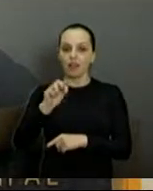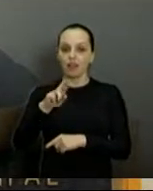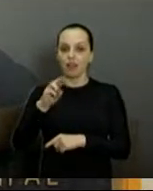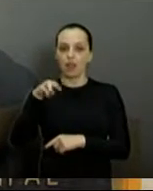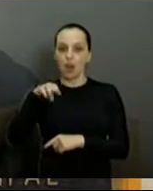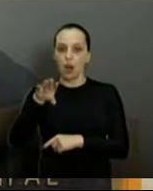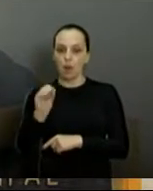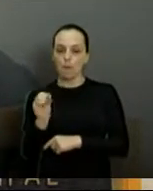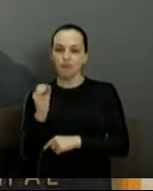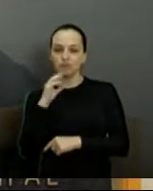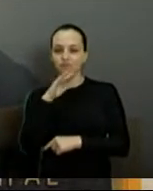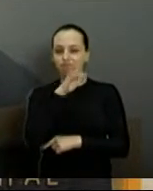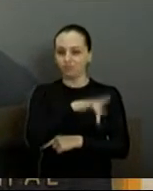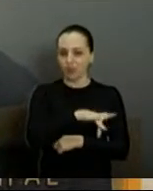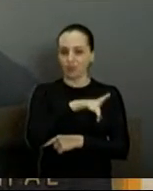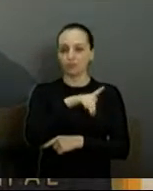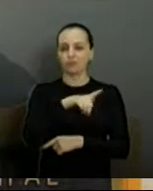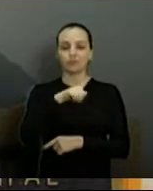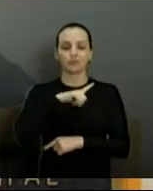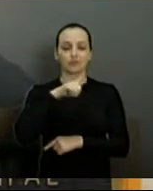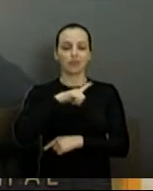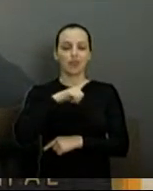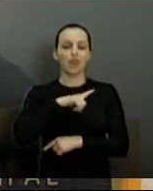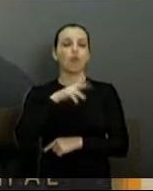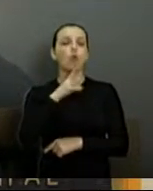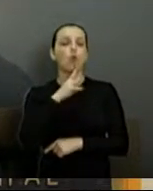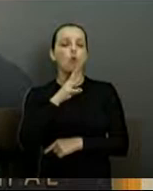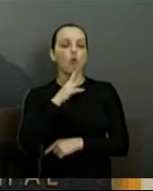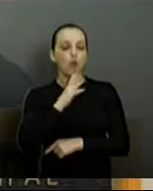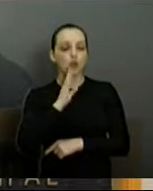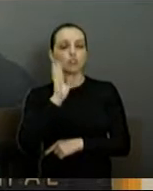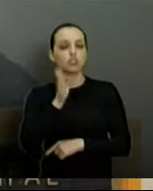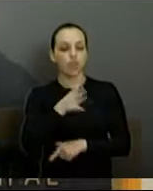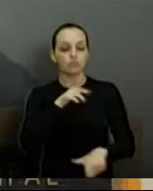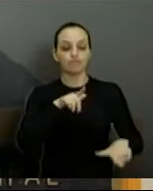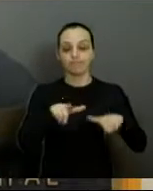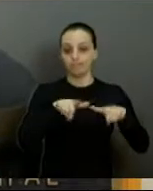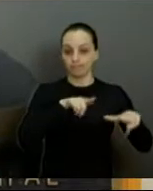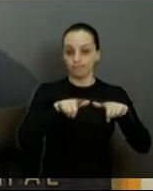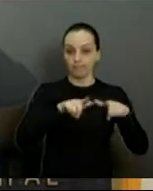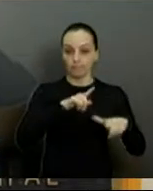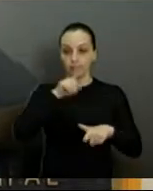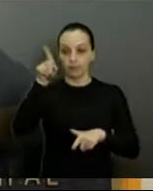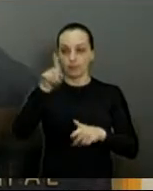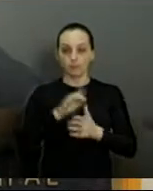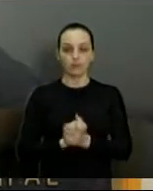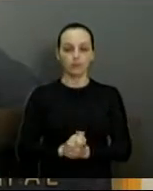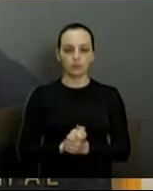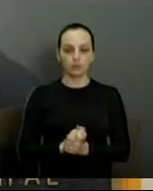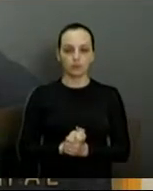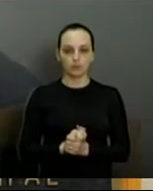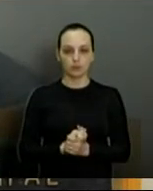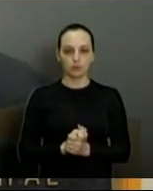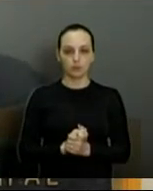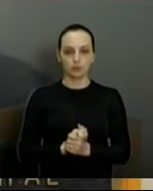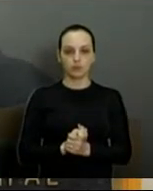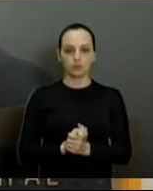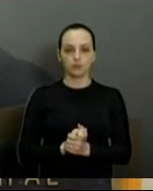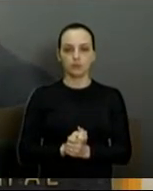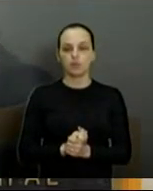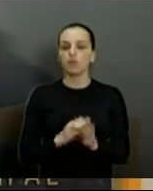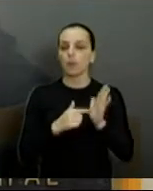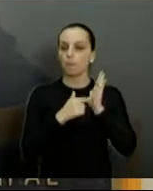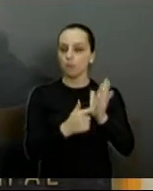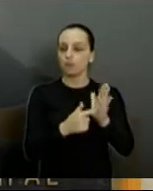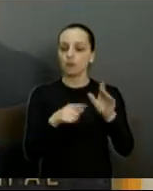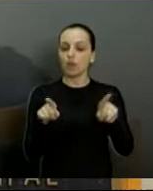existia e eu já conheço muito bem aquele trabalho que é feito lá. Sobre o Distrito do Cirel, já apresentei o